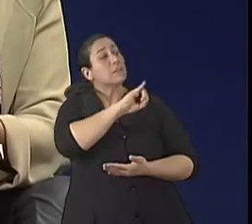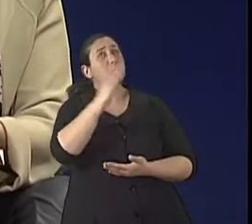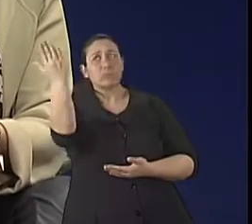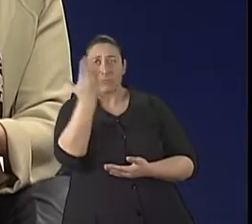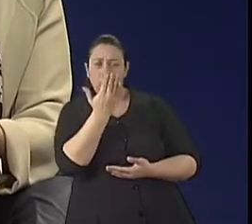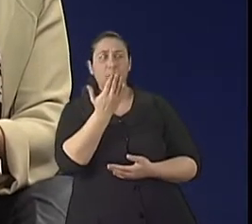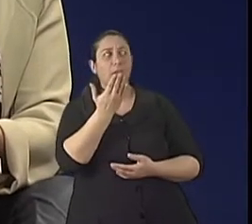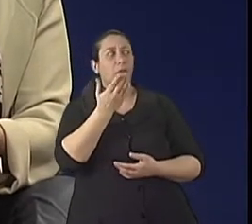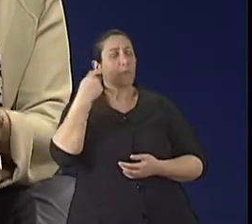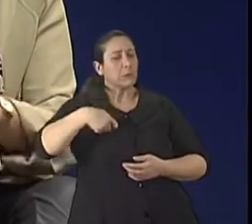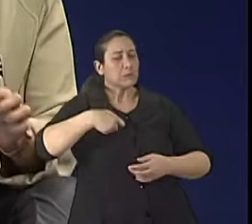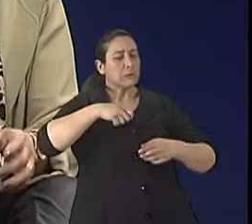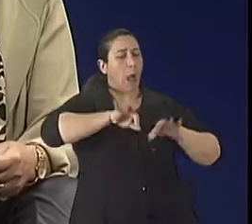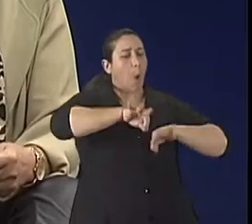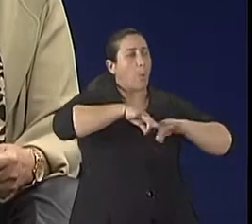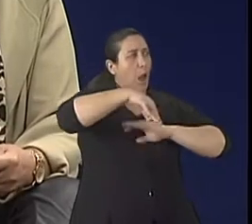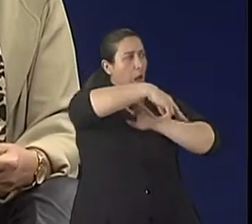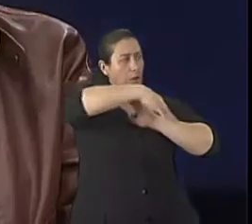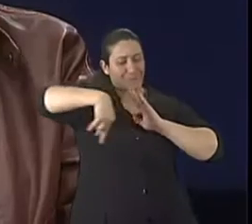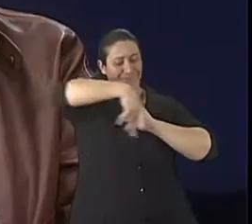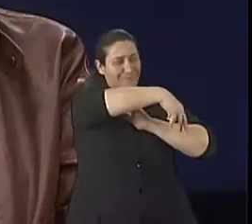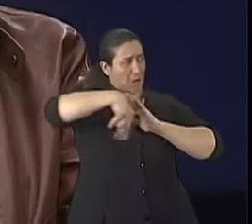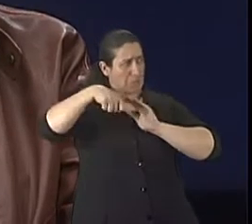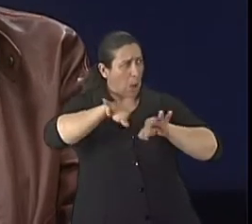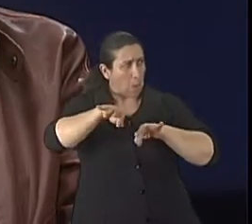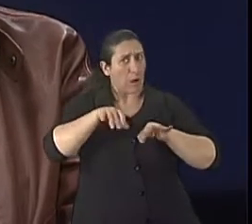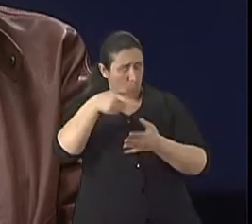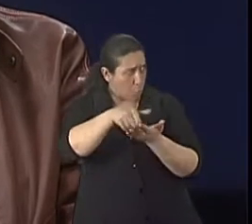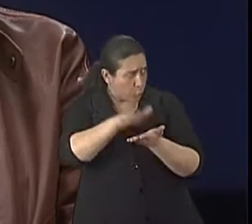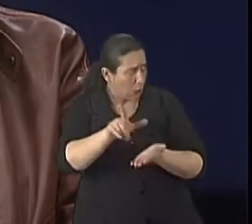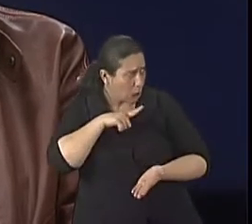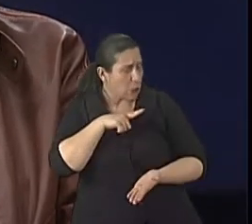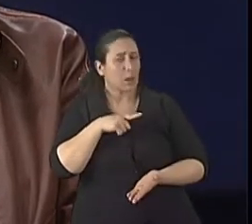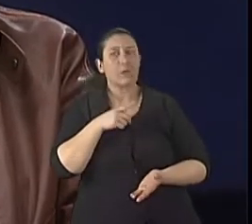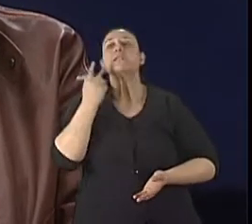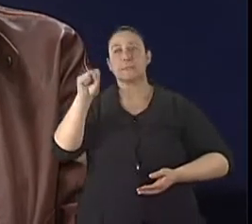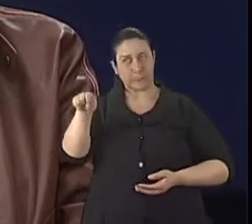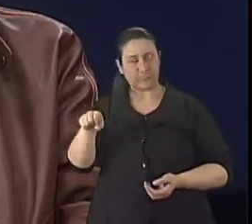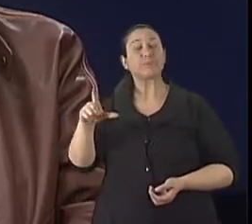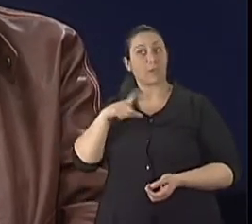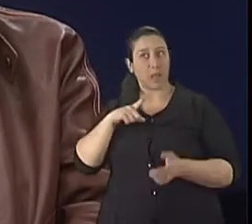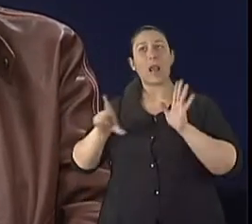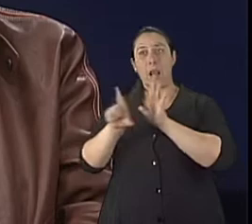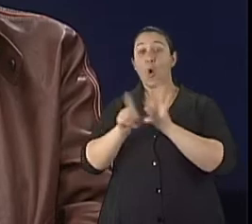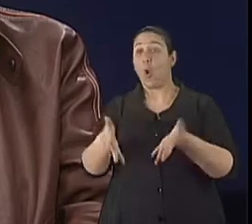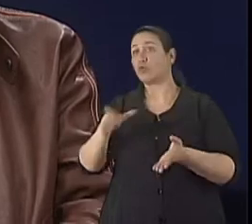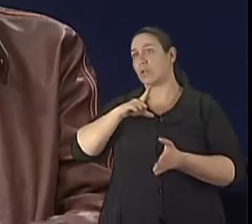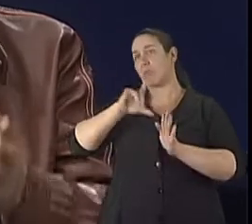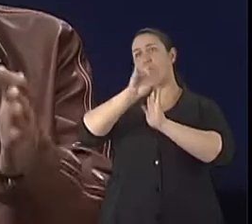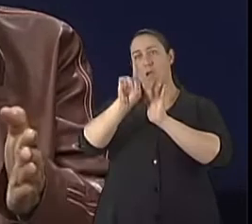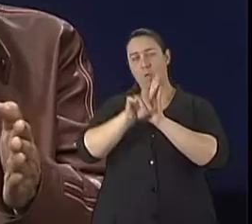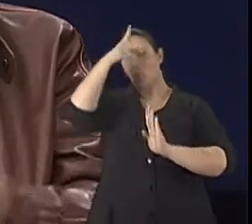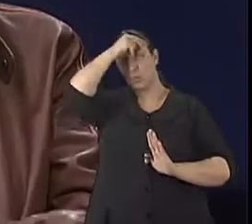ele tem que arrumar a calçada, e ele não arruma, é isso? Sim, ele tem toda uma legislação. Hoje existe um decreto municipal